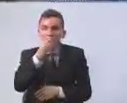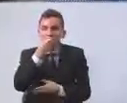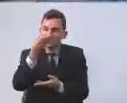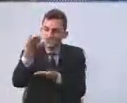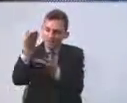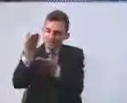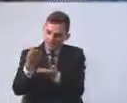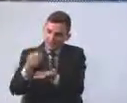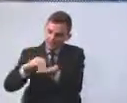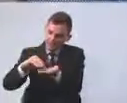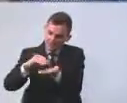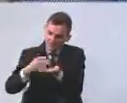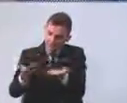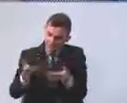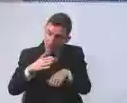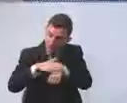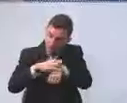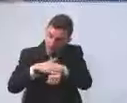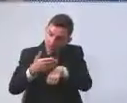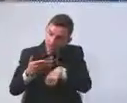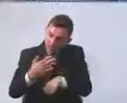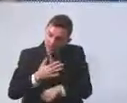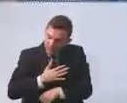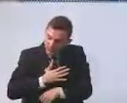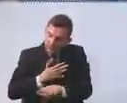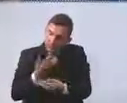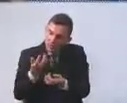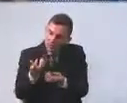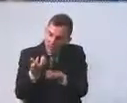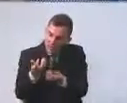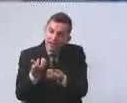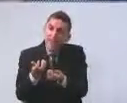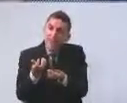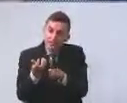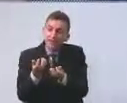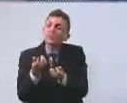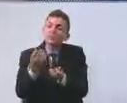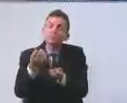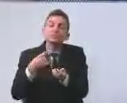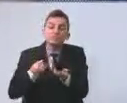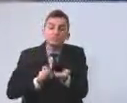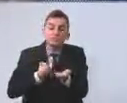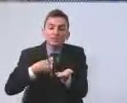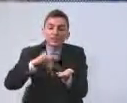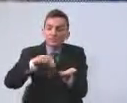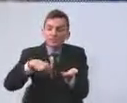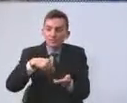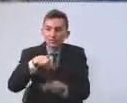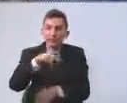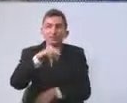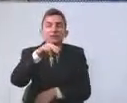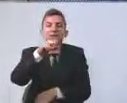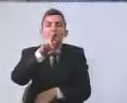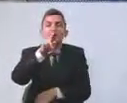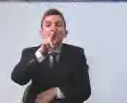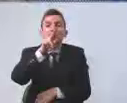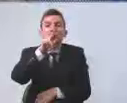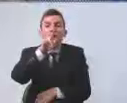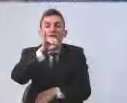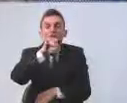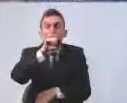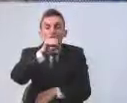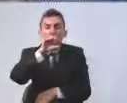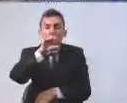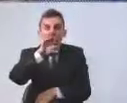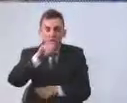secretário. Neste momento eu gostaria de estar registrando a presença do vereador Índio de Cumbica, vereador Ronaldo